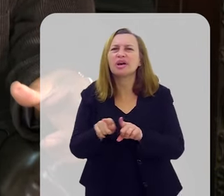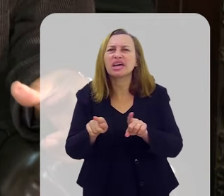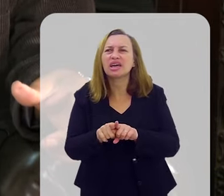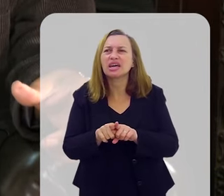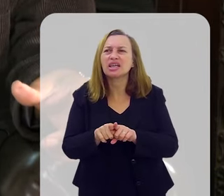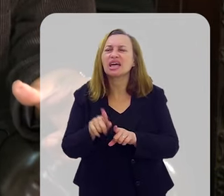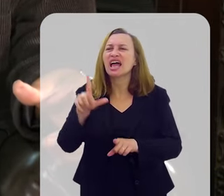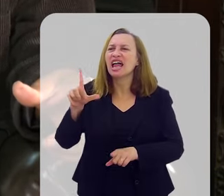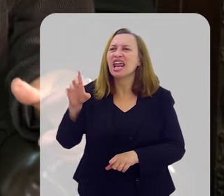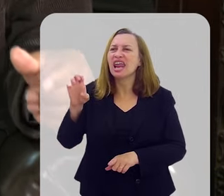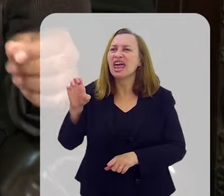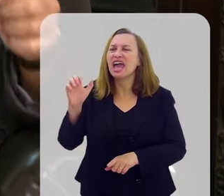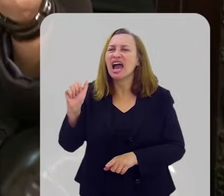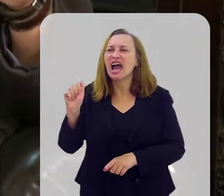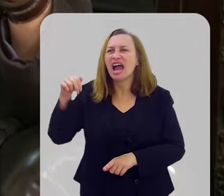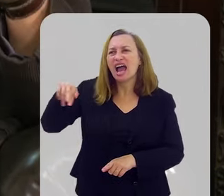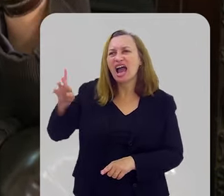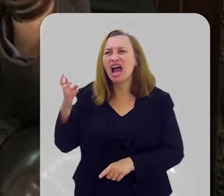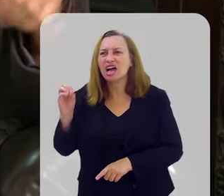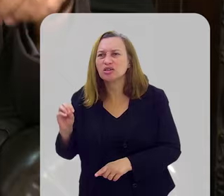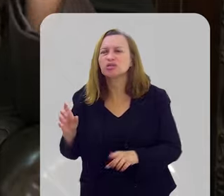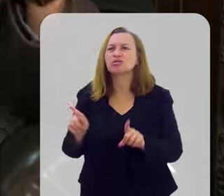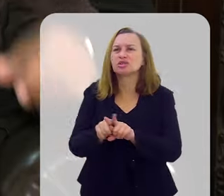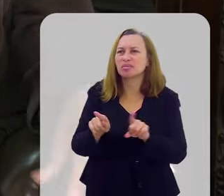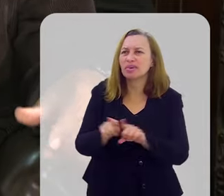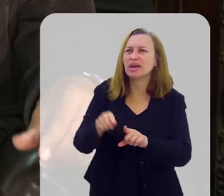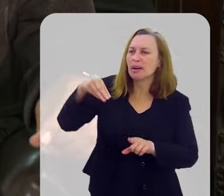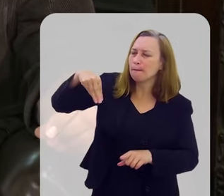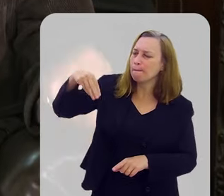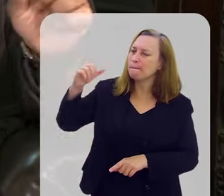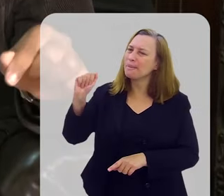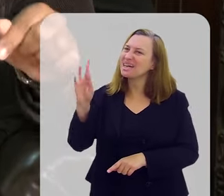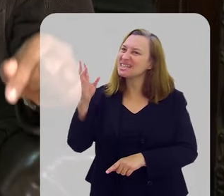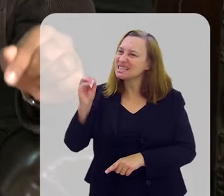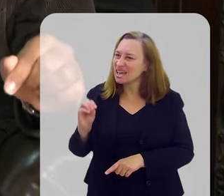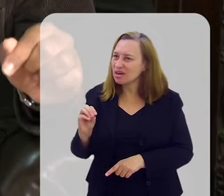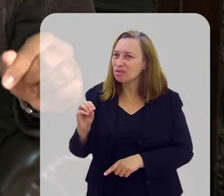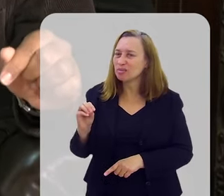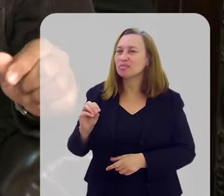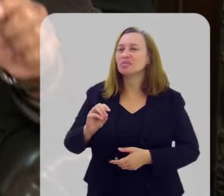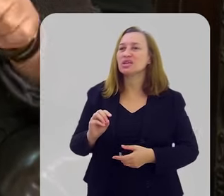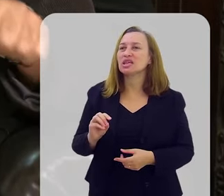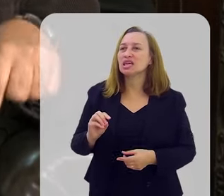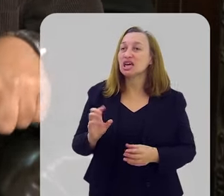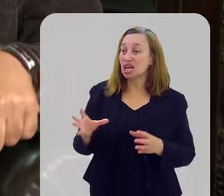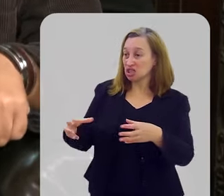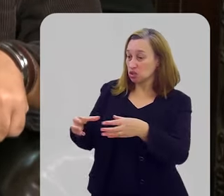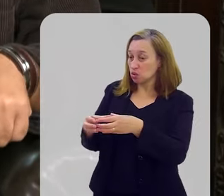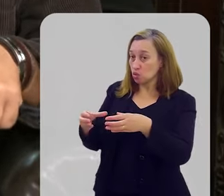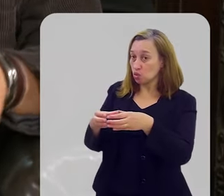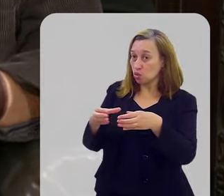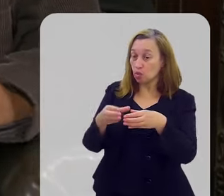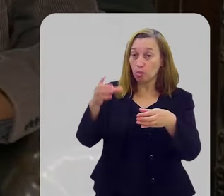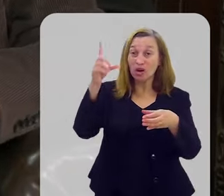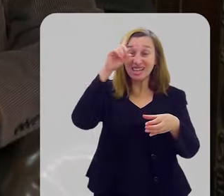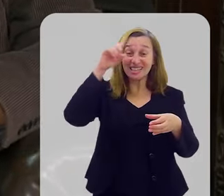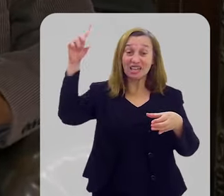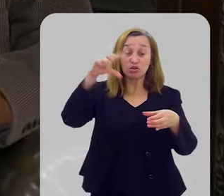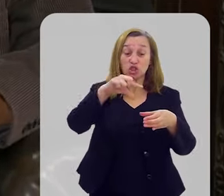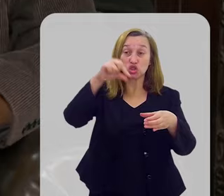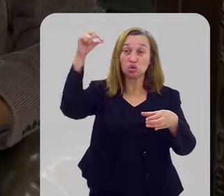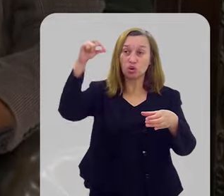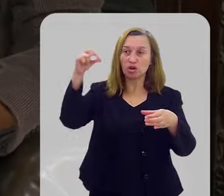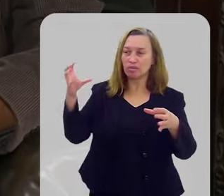Leandro, Marcelo Matheus. Essa turma que Deus escolheu para fazer esse